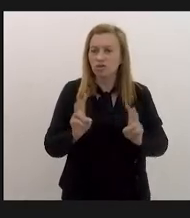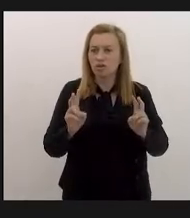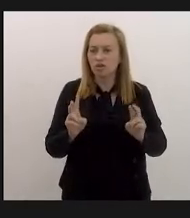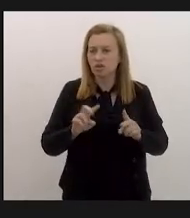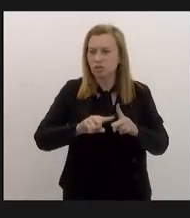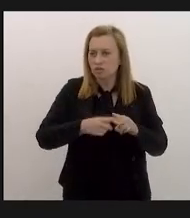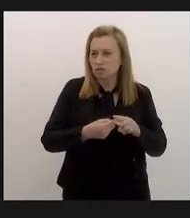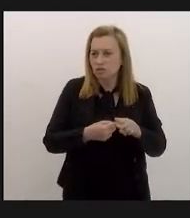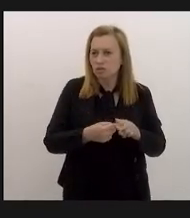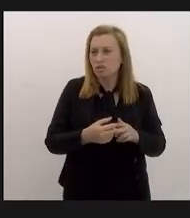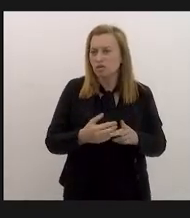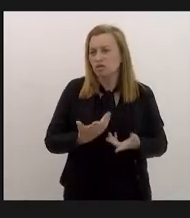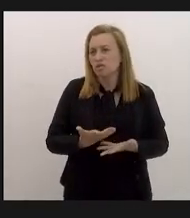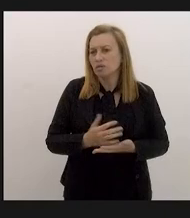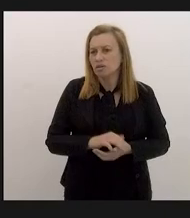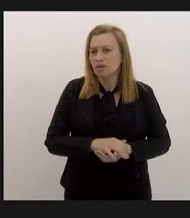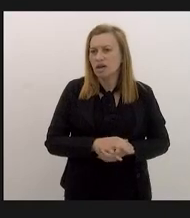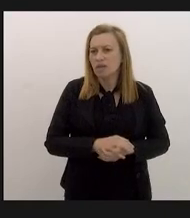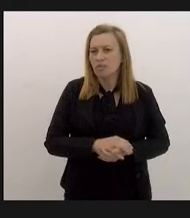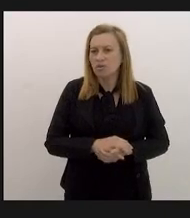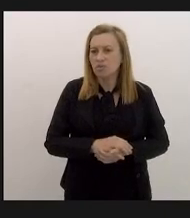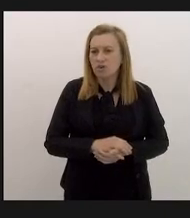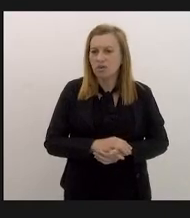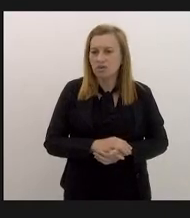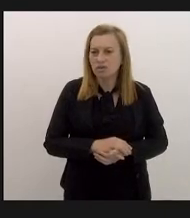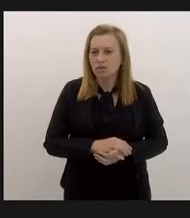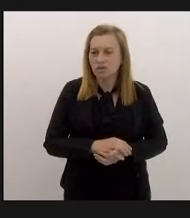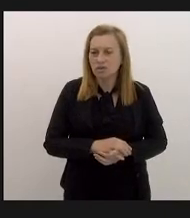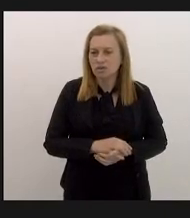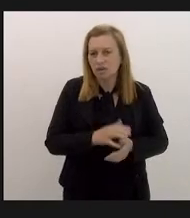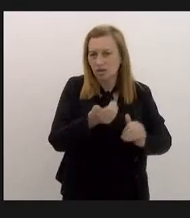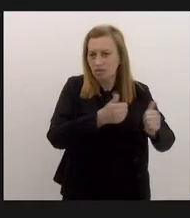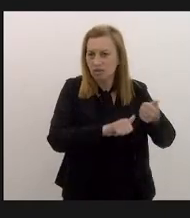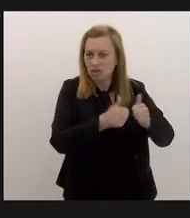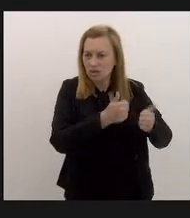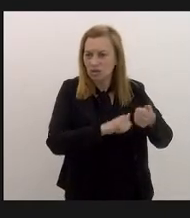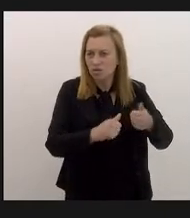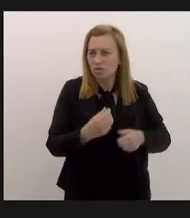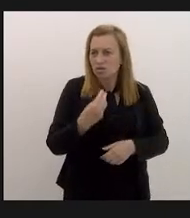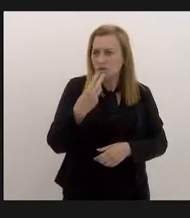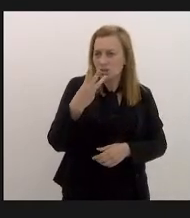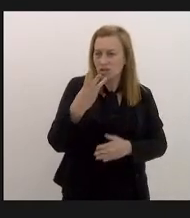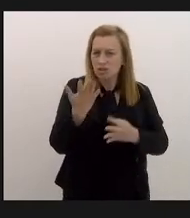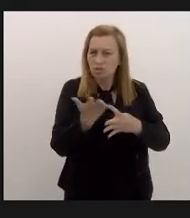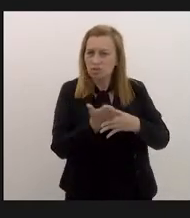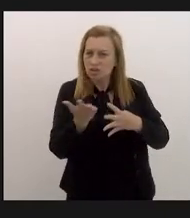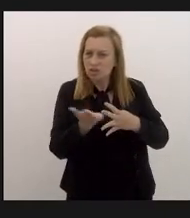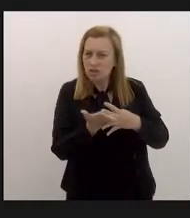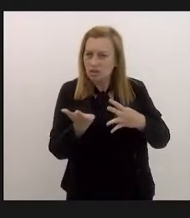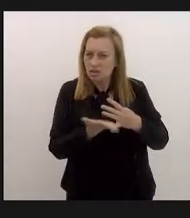valor, né, que a gente trabalhou em três parcelas.